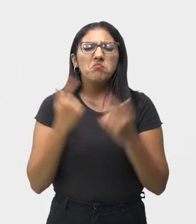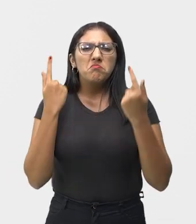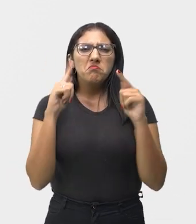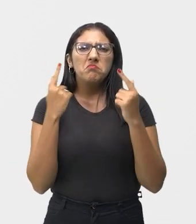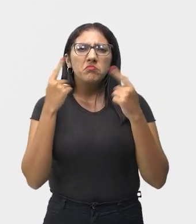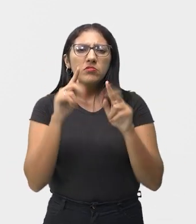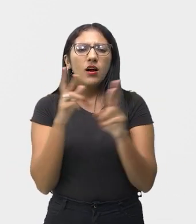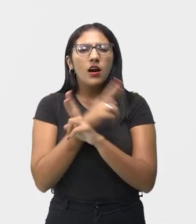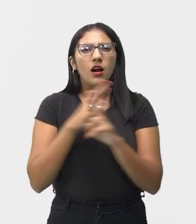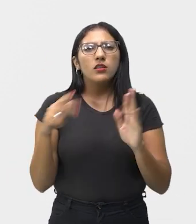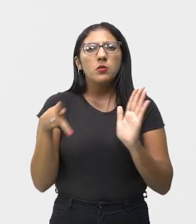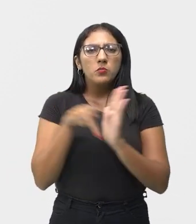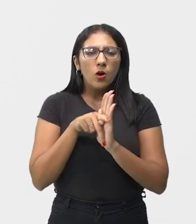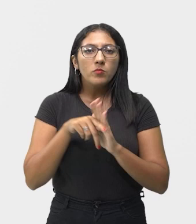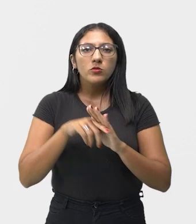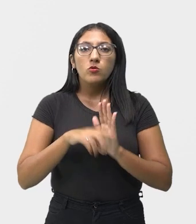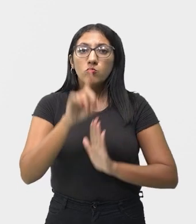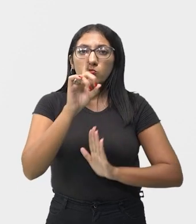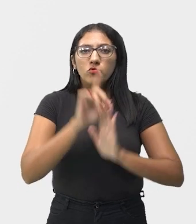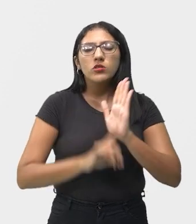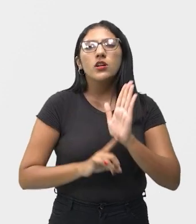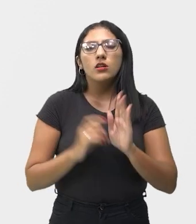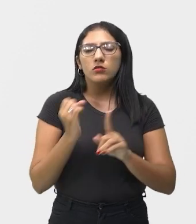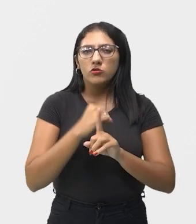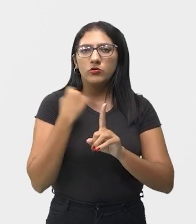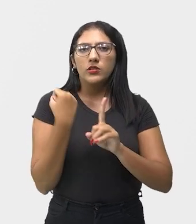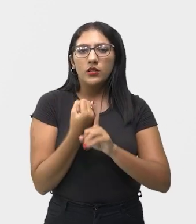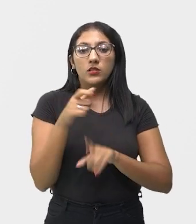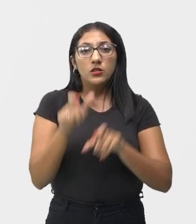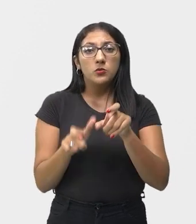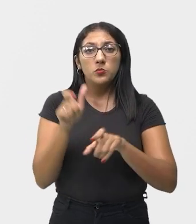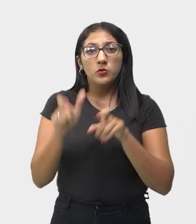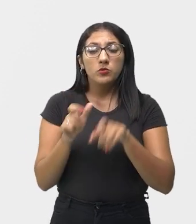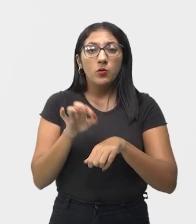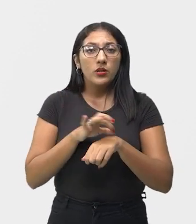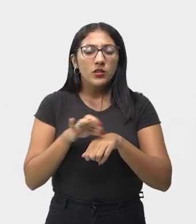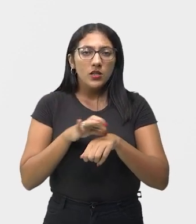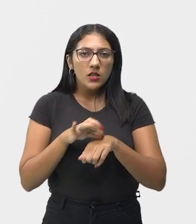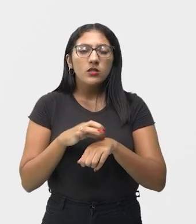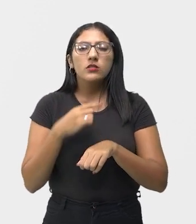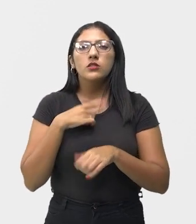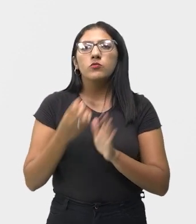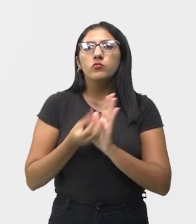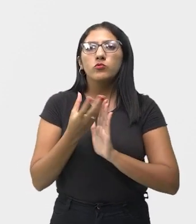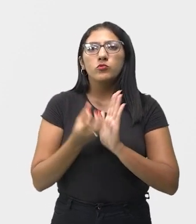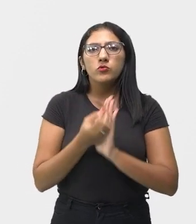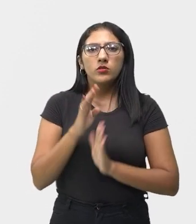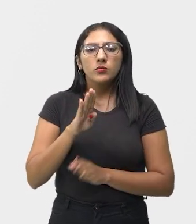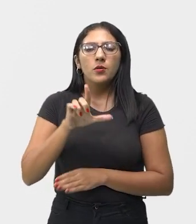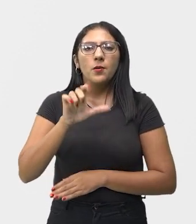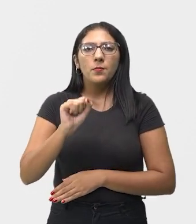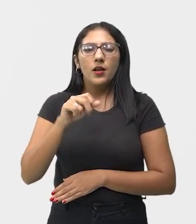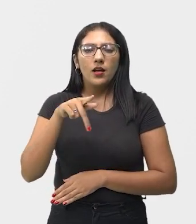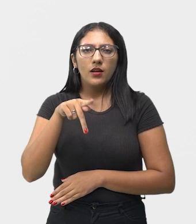movimentos em favor dos direitos civis dos negros, tornando-se o black music. Americana, na luta